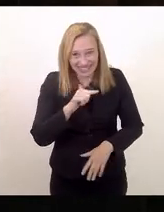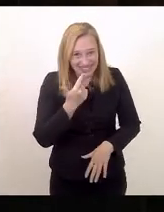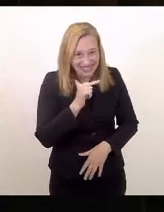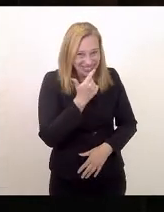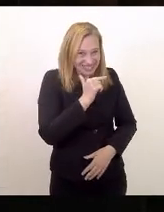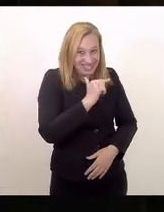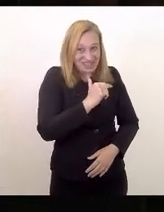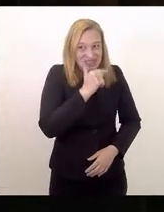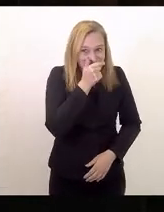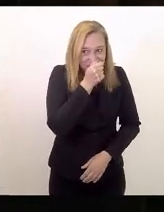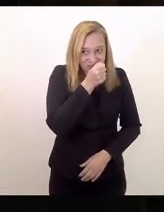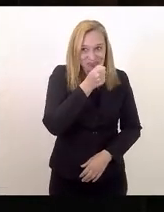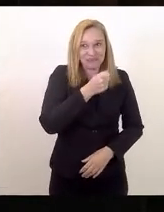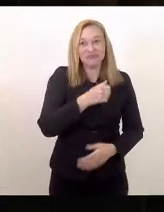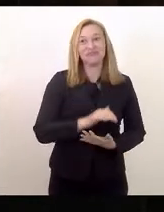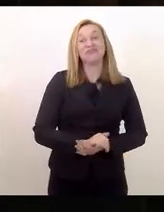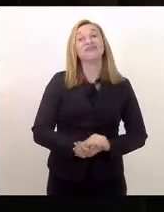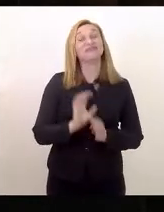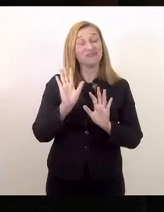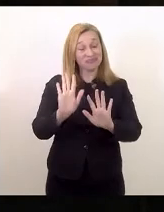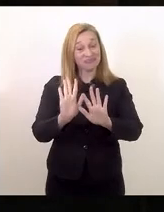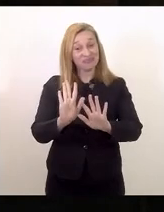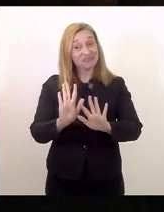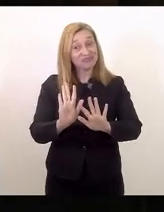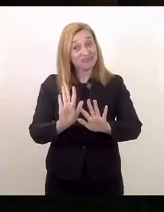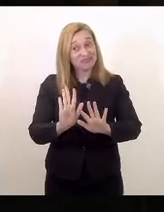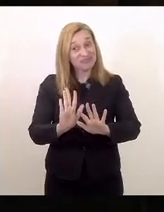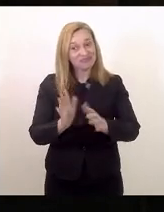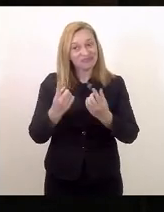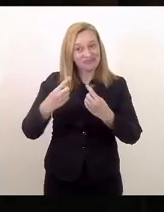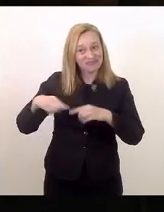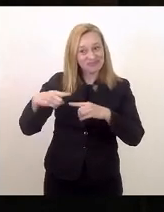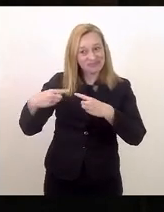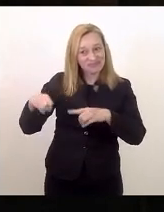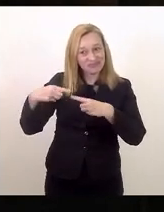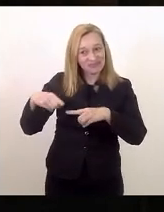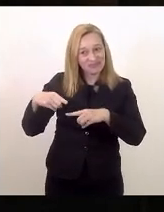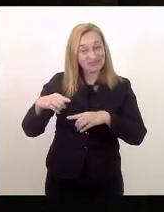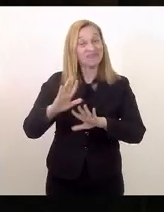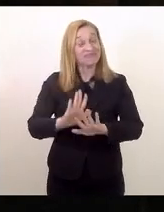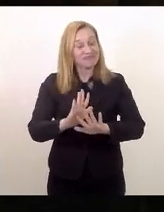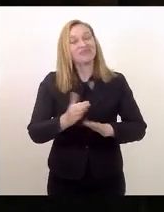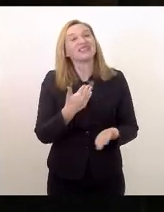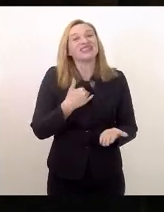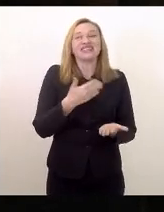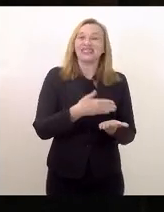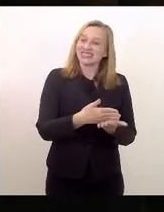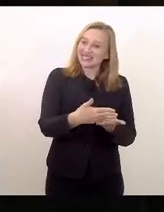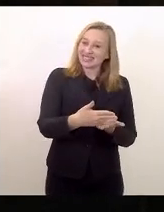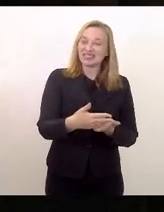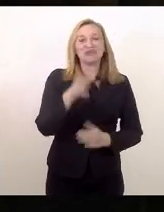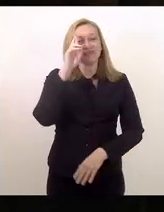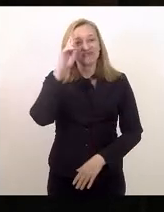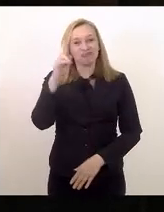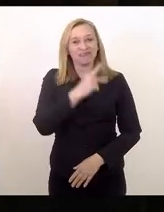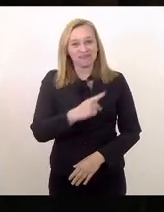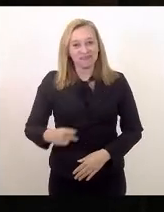Mas é apenas uma provocação. Eu queria iniciar, senhora Presidente,